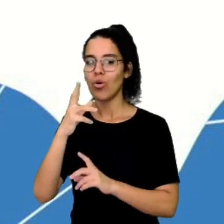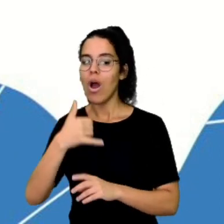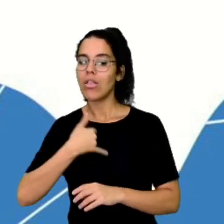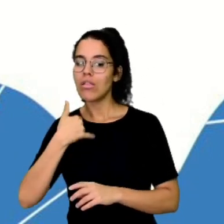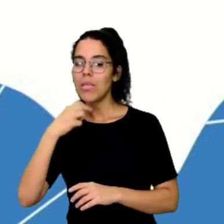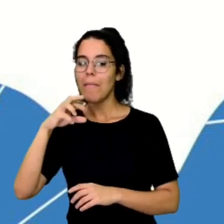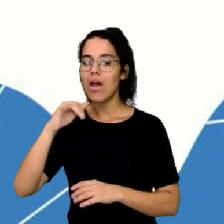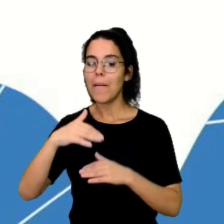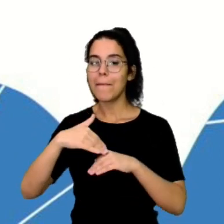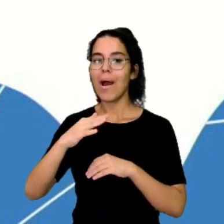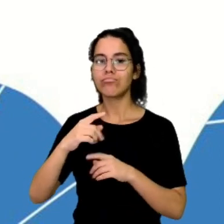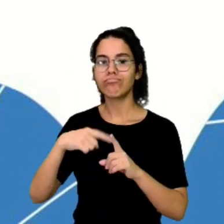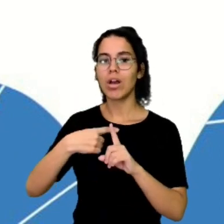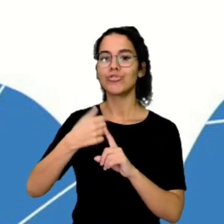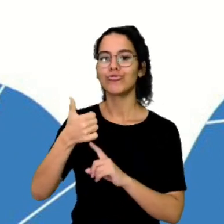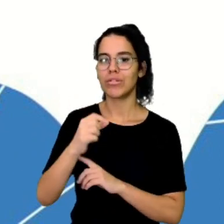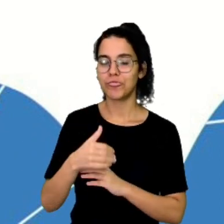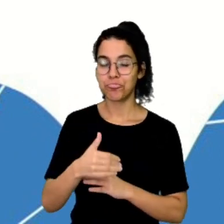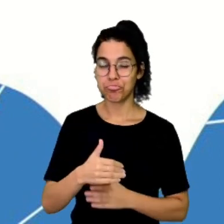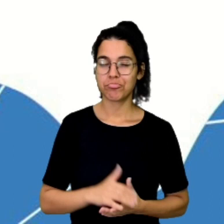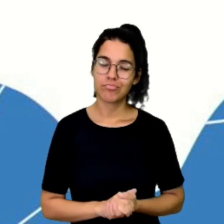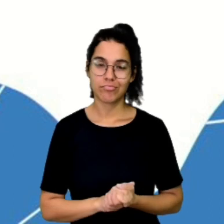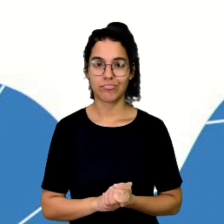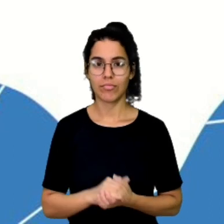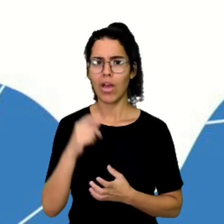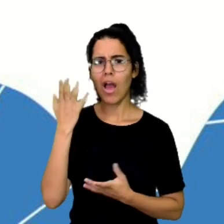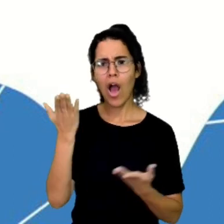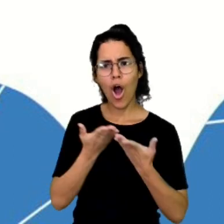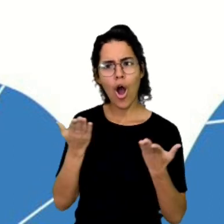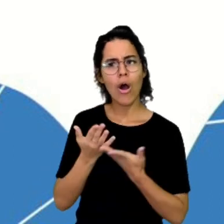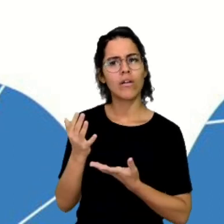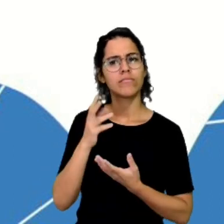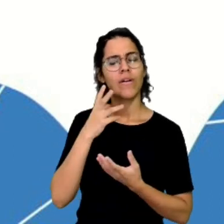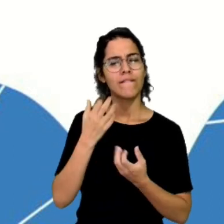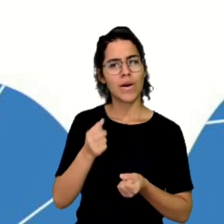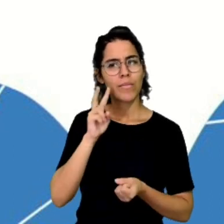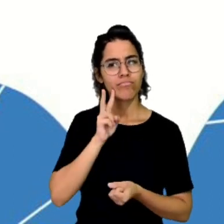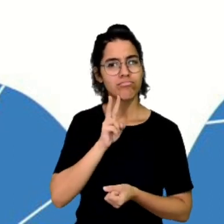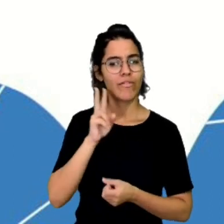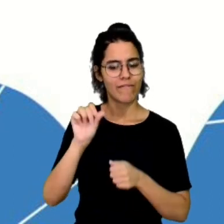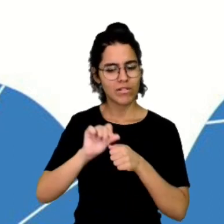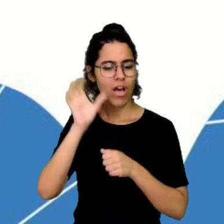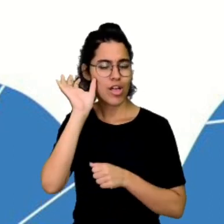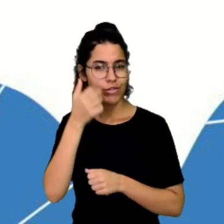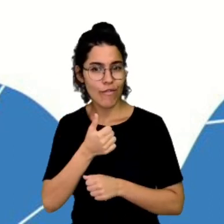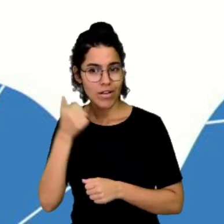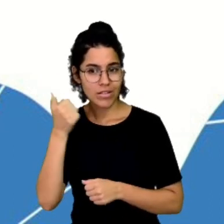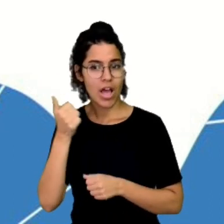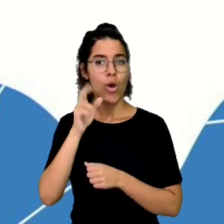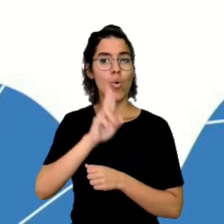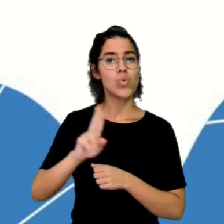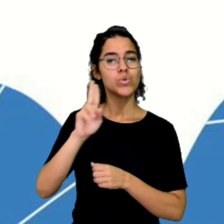Agora, bora voltar e ler a questão e, utilizando isso aí que a gente acabou de padronizar, escrever na linguagem